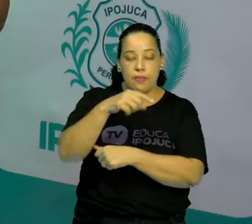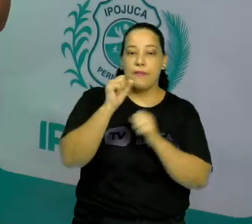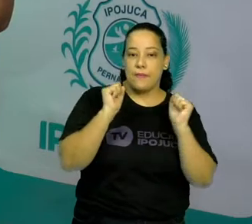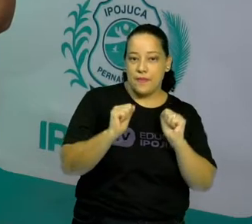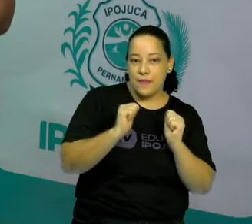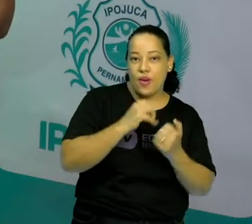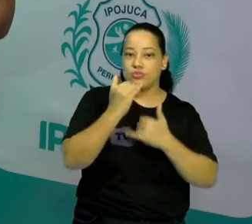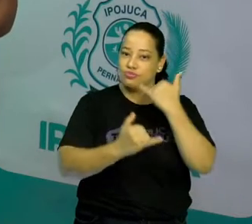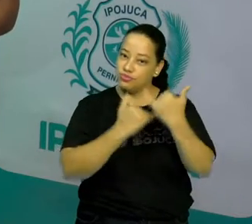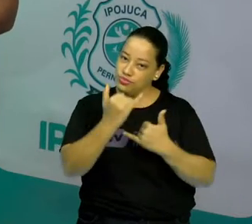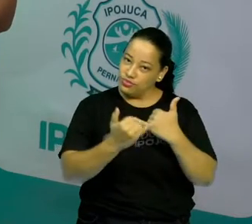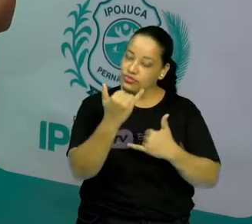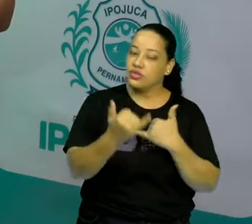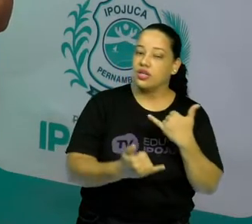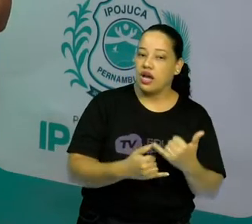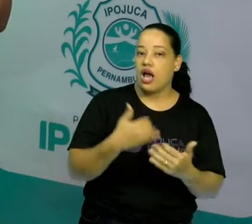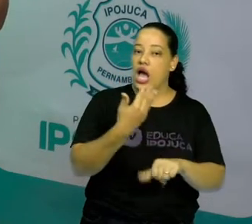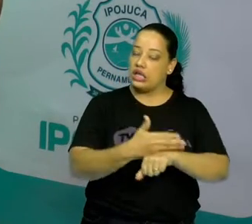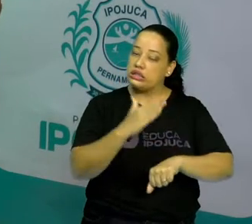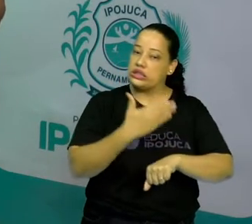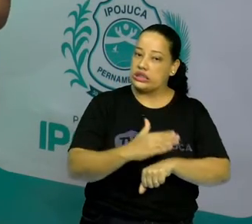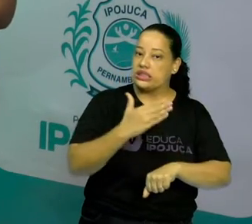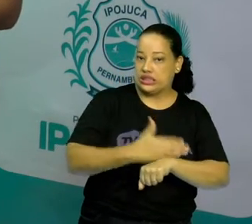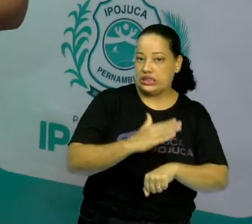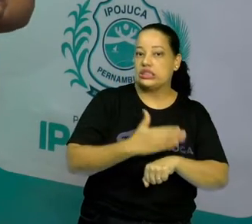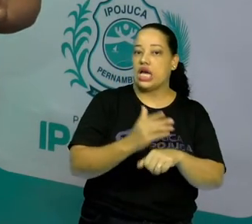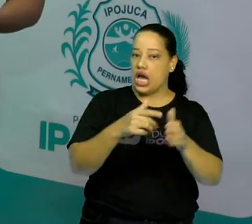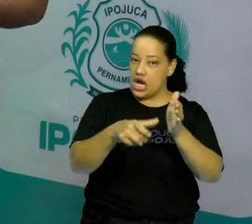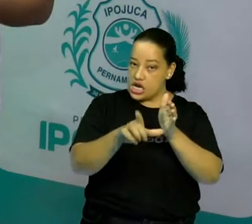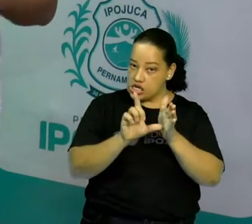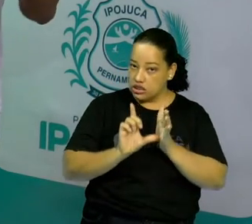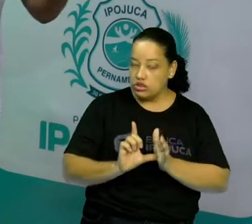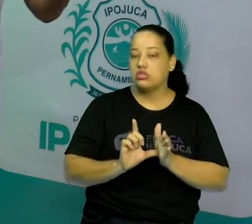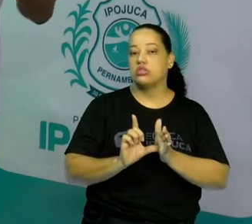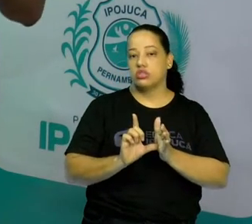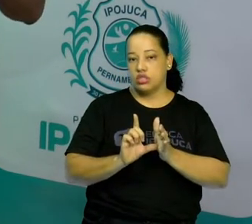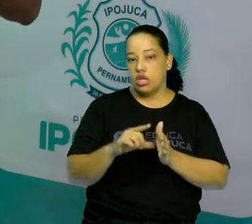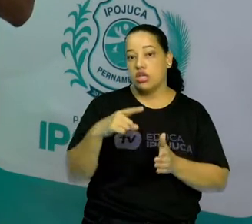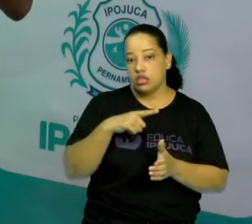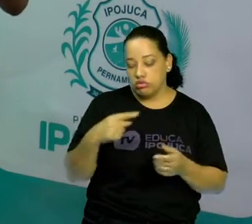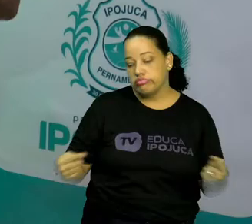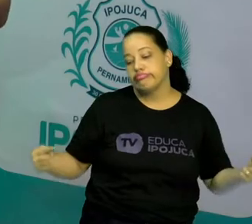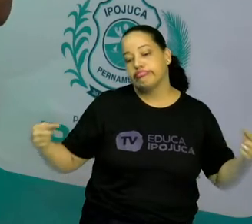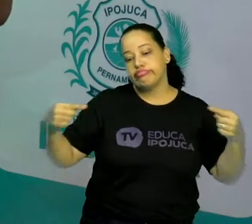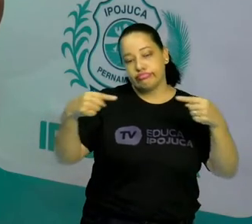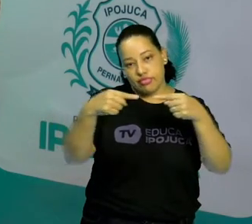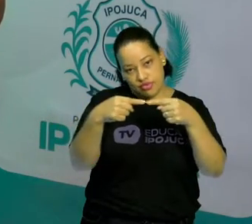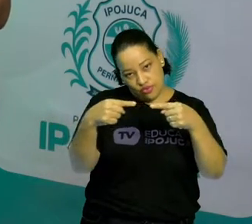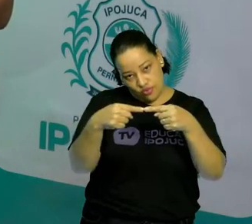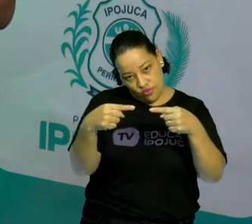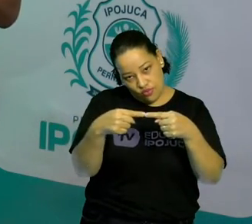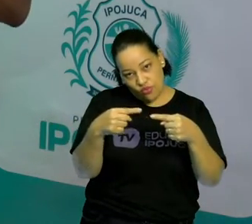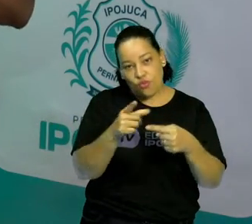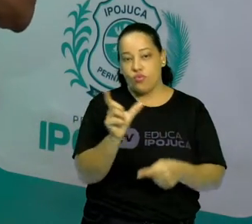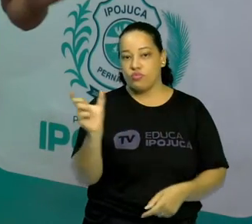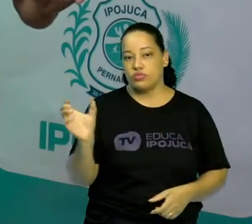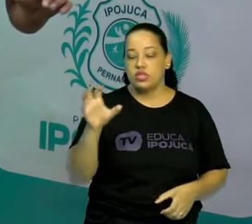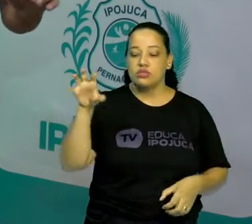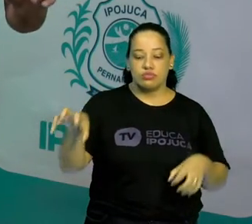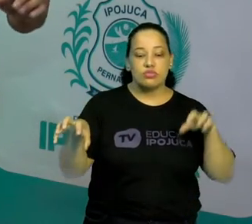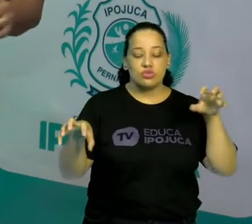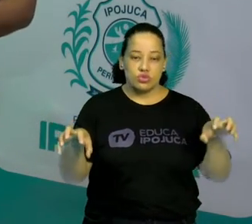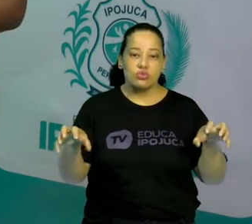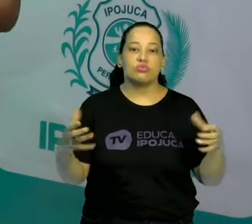para esse esporte, como a forma de treinamento. Então, há uma relação muito próxima entre jogo e esporte,